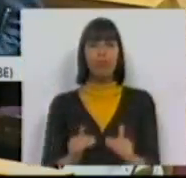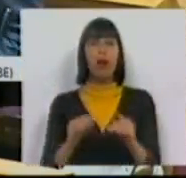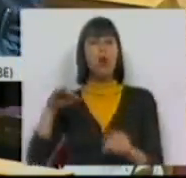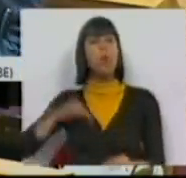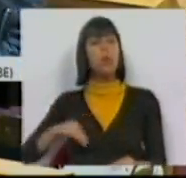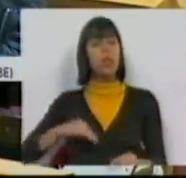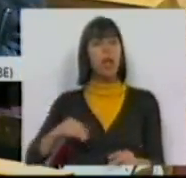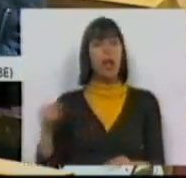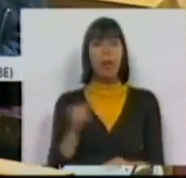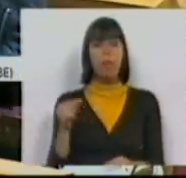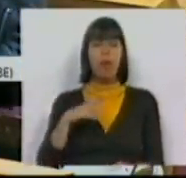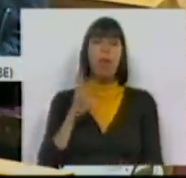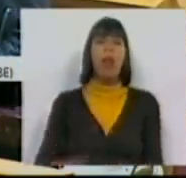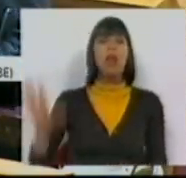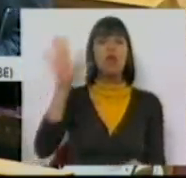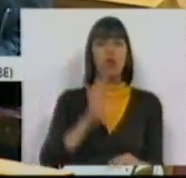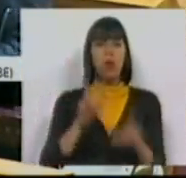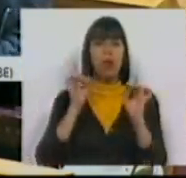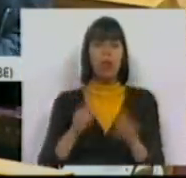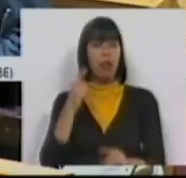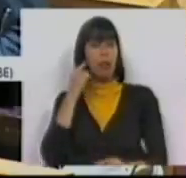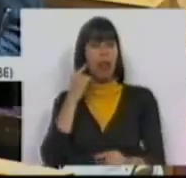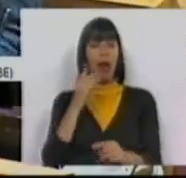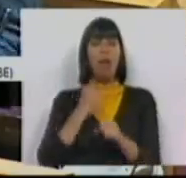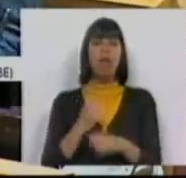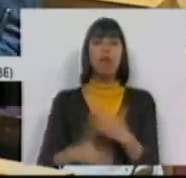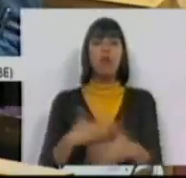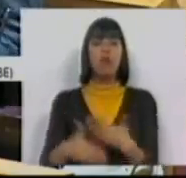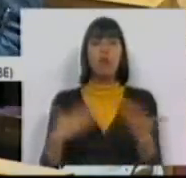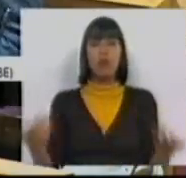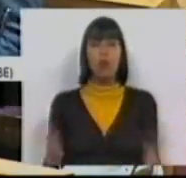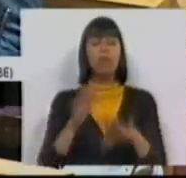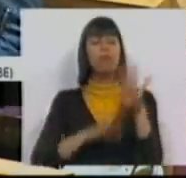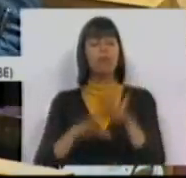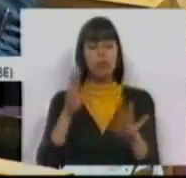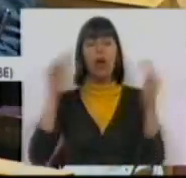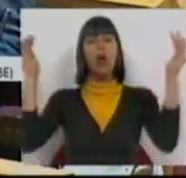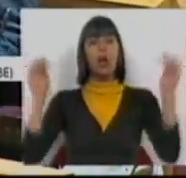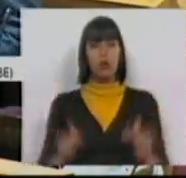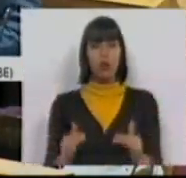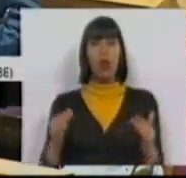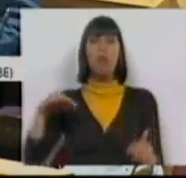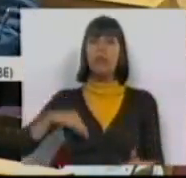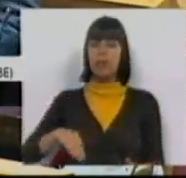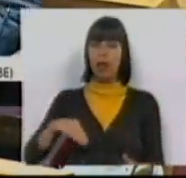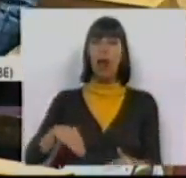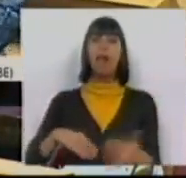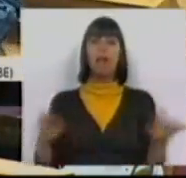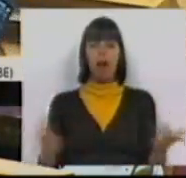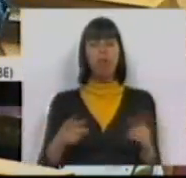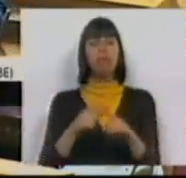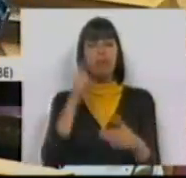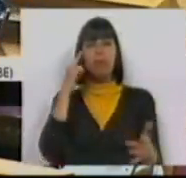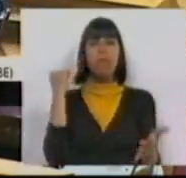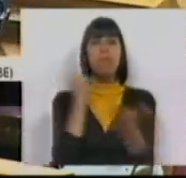o salário mínimo nacional, desde que está em funções. Foi feita uma redução de salários, que é uma